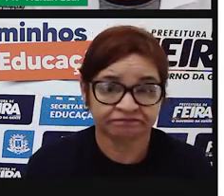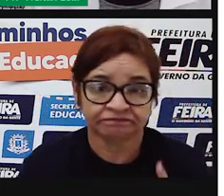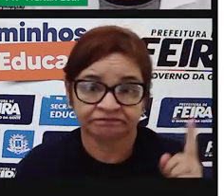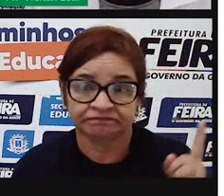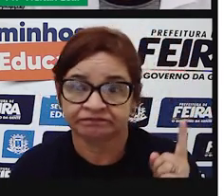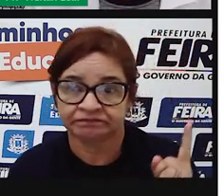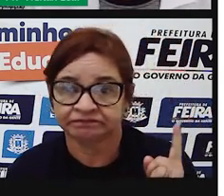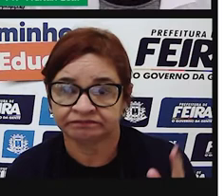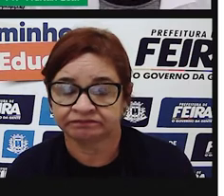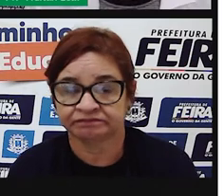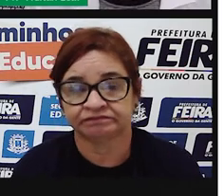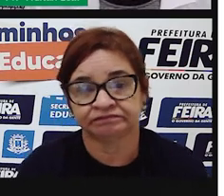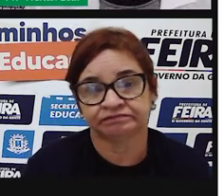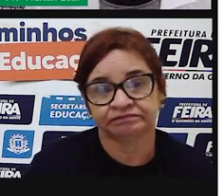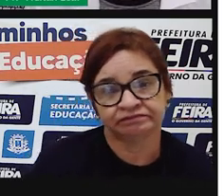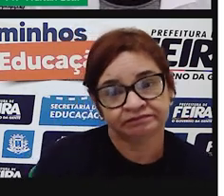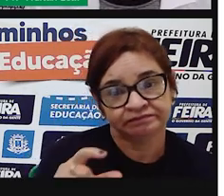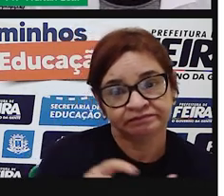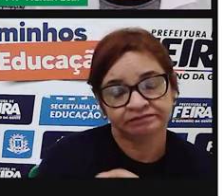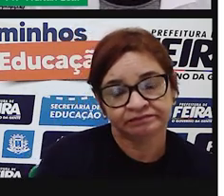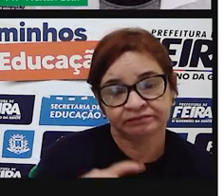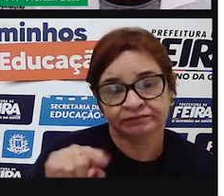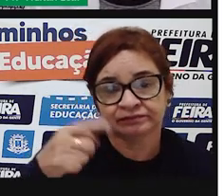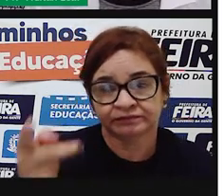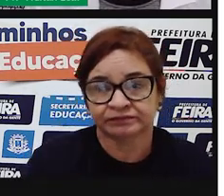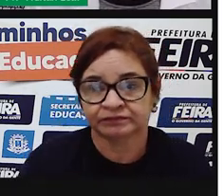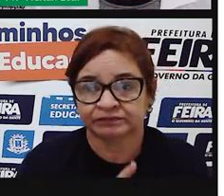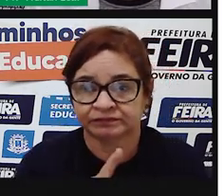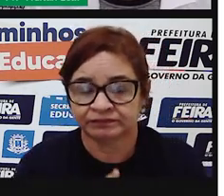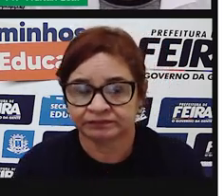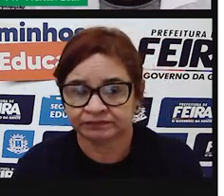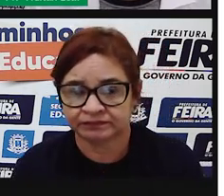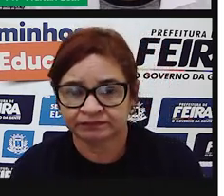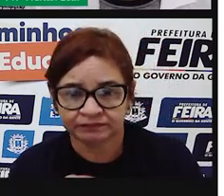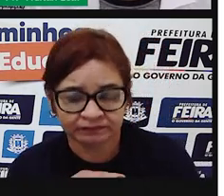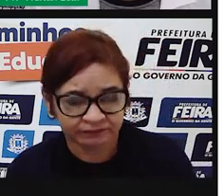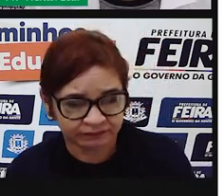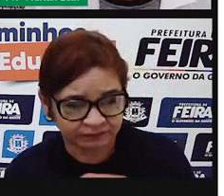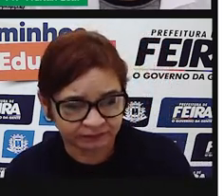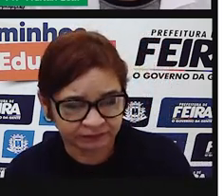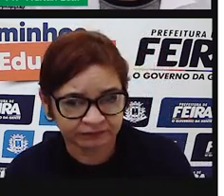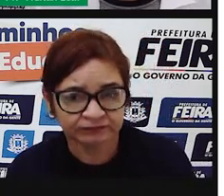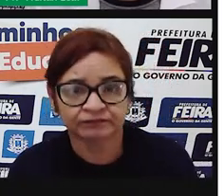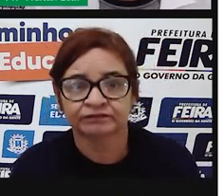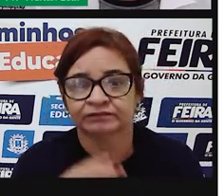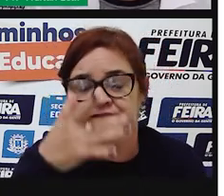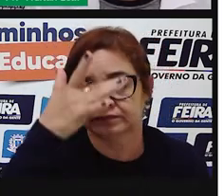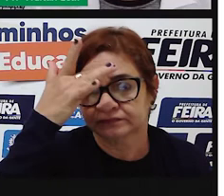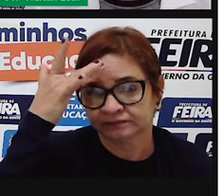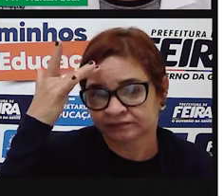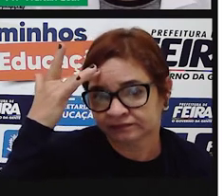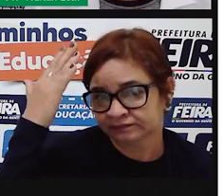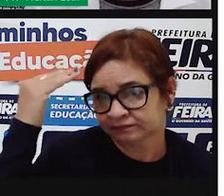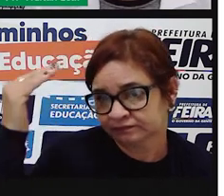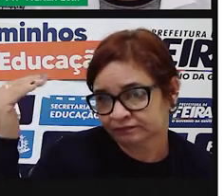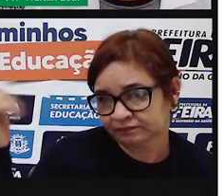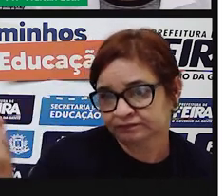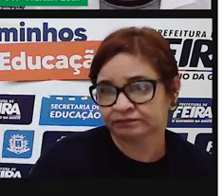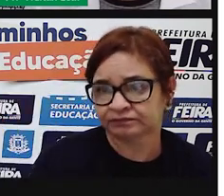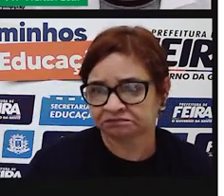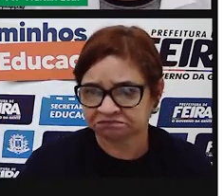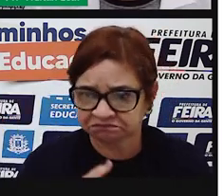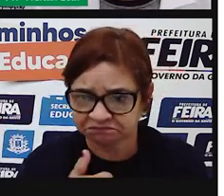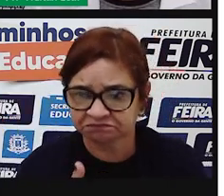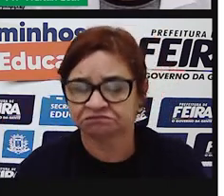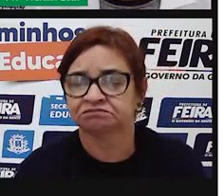palavras estrangeiras. Olha o exemplo. Aquele ator é um show, meu irmão. Show, como é uma palavra